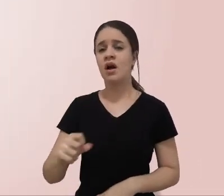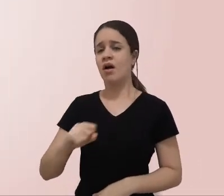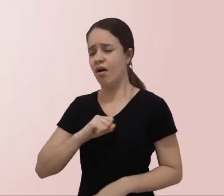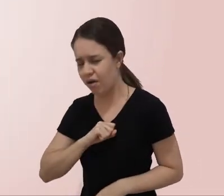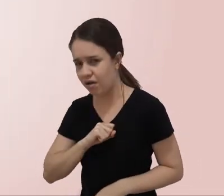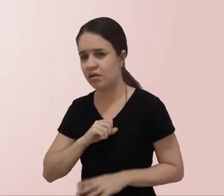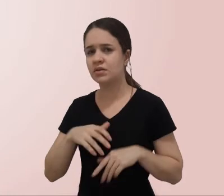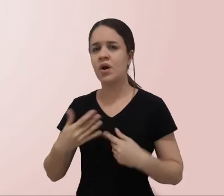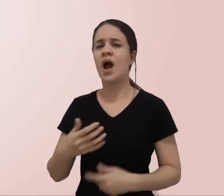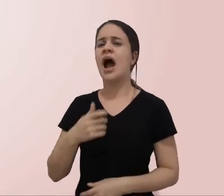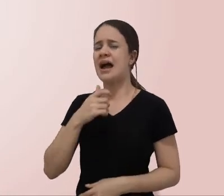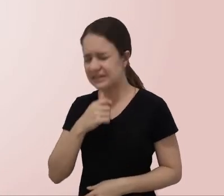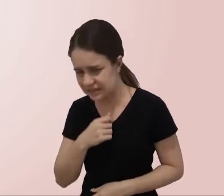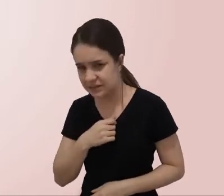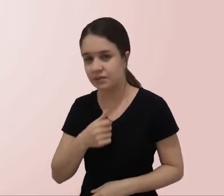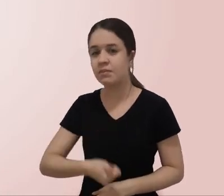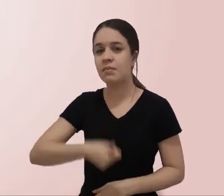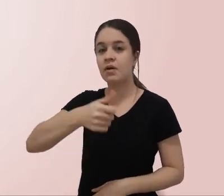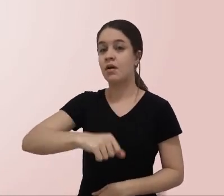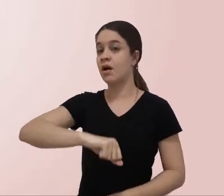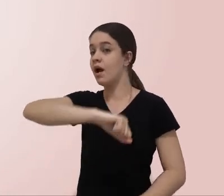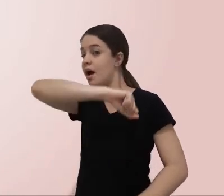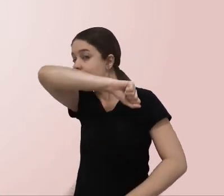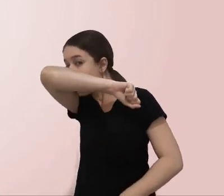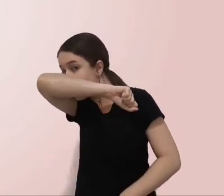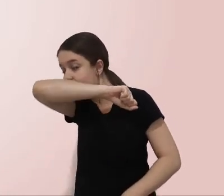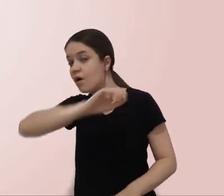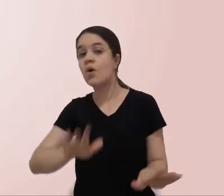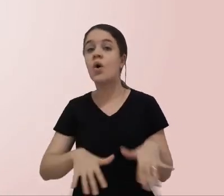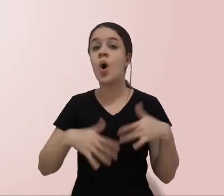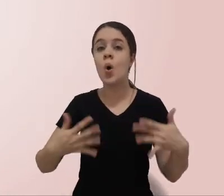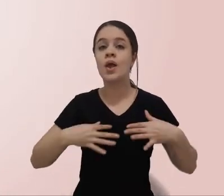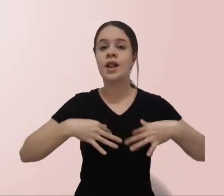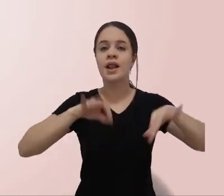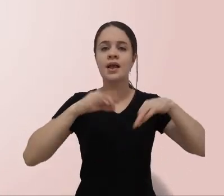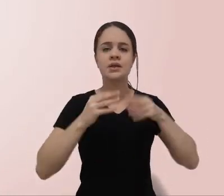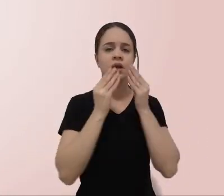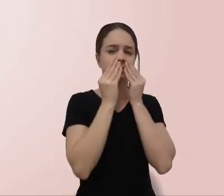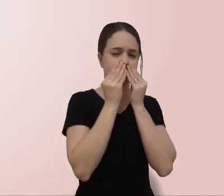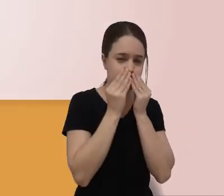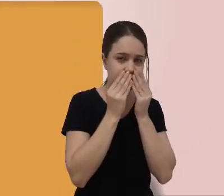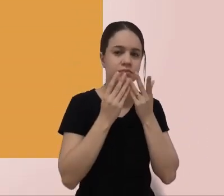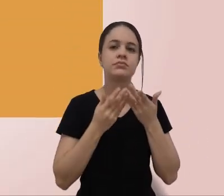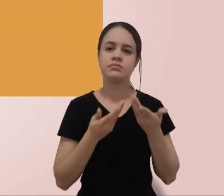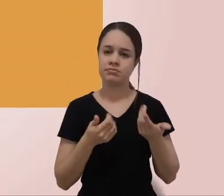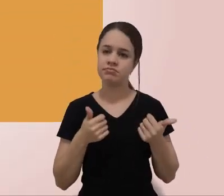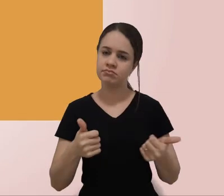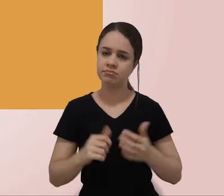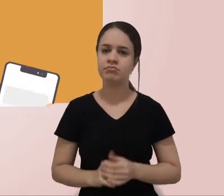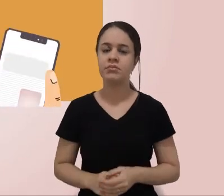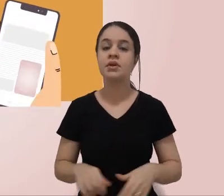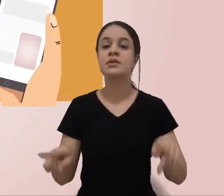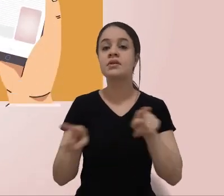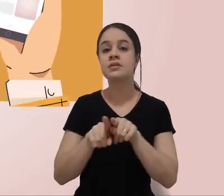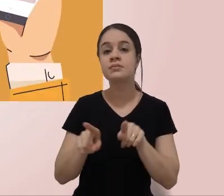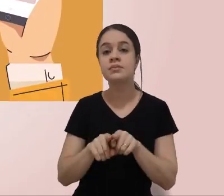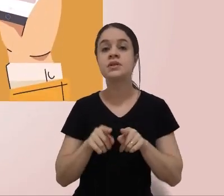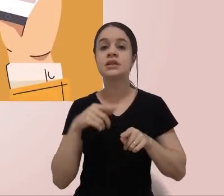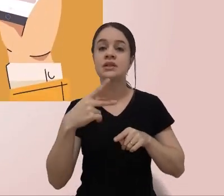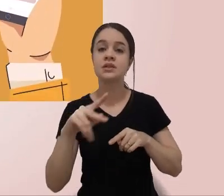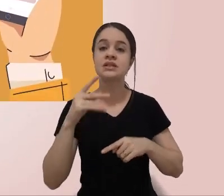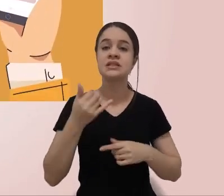tossir ou espirrar, cubra o nariz e a boca com um lenço descartável ou com cotovelo. E